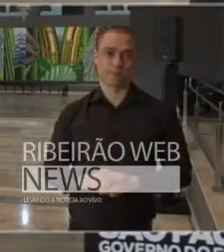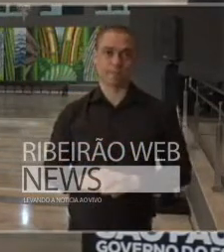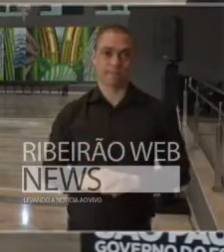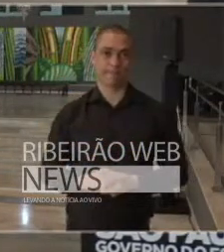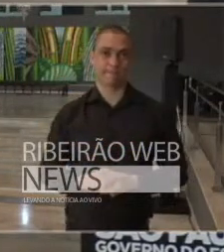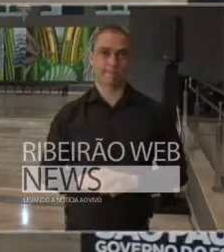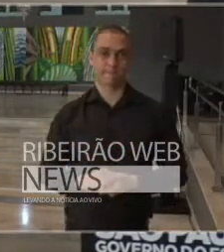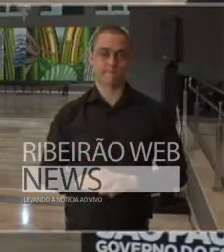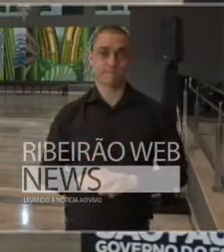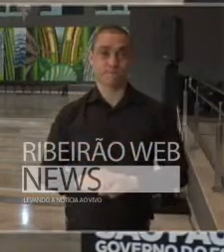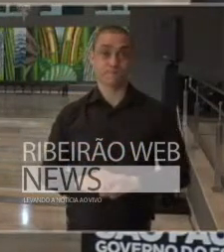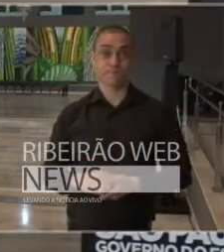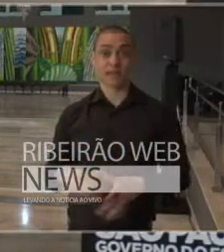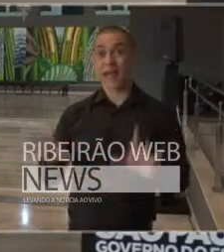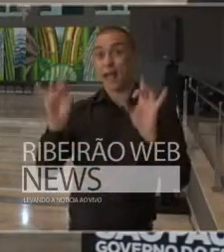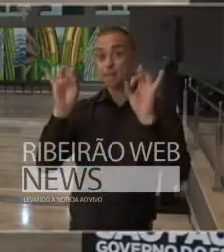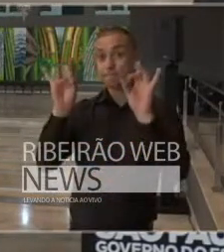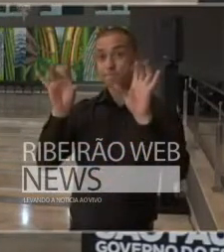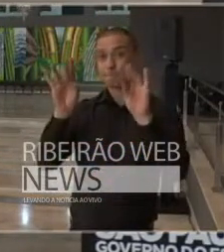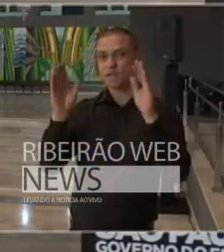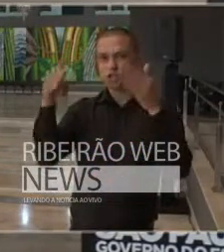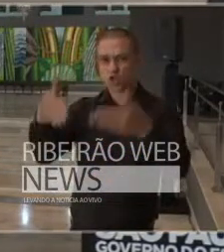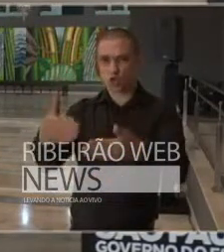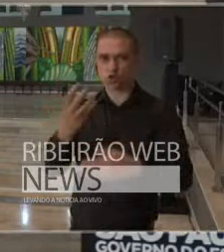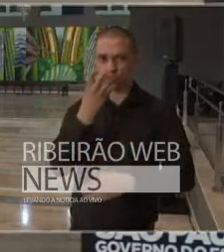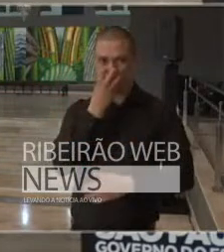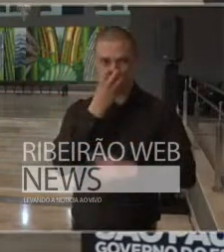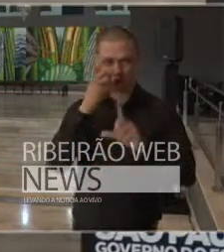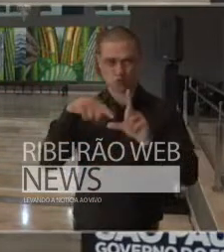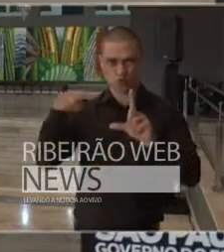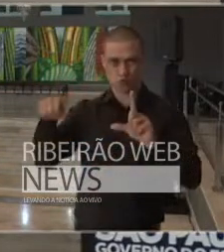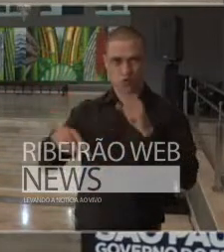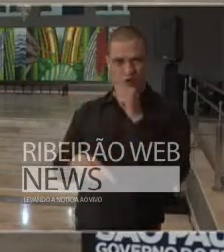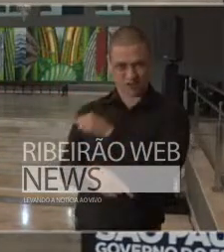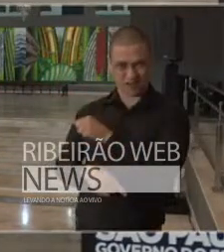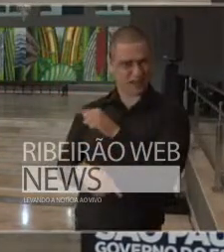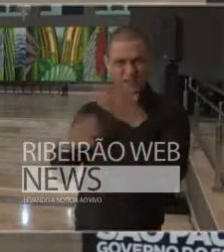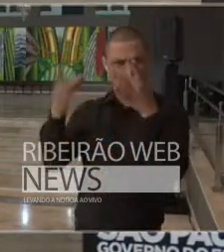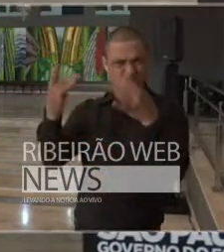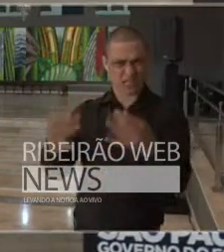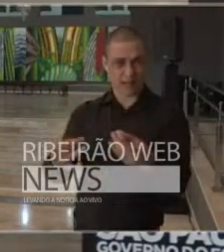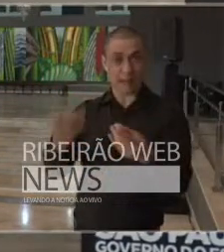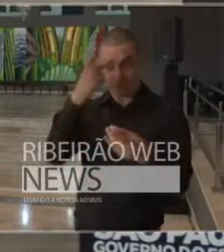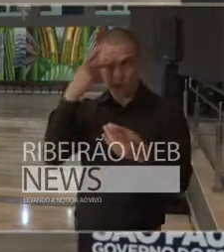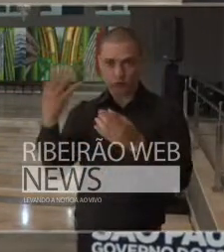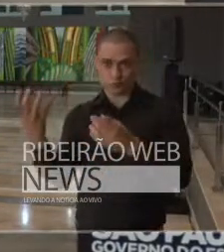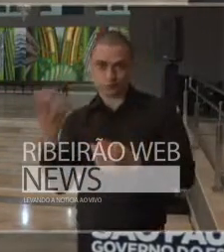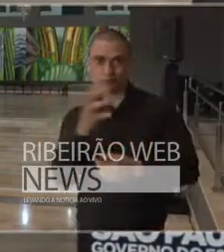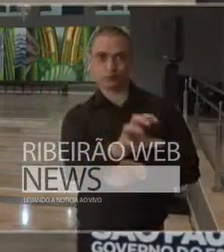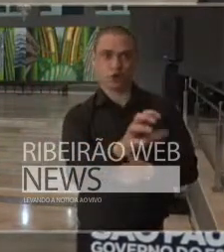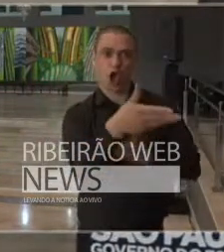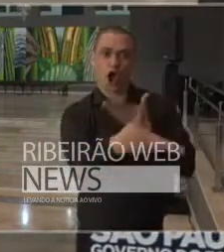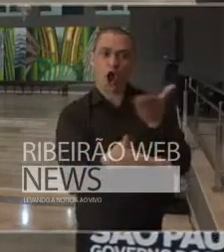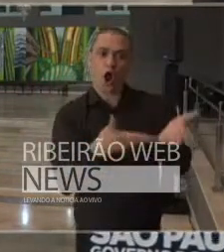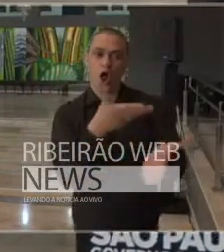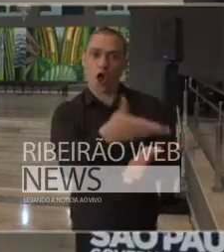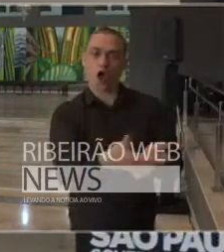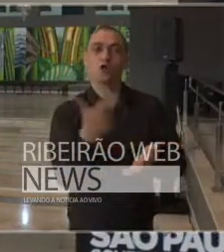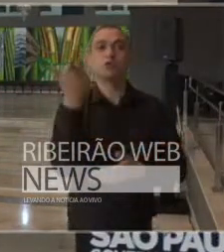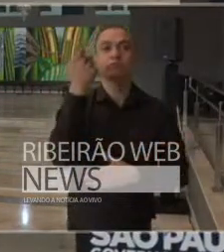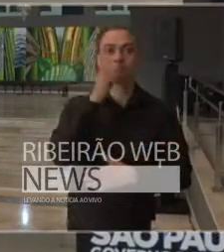As especificações de um ventilador para que o tratamento seja atual